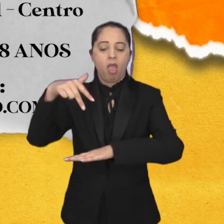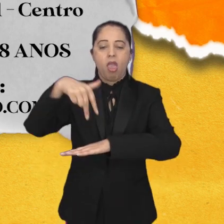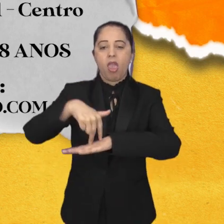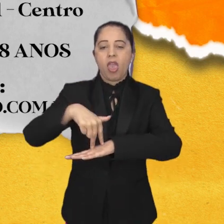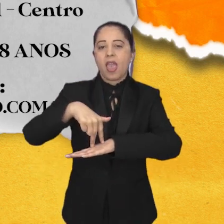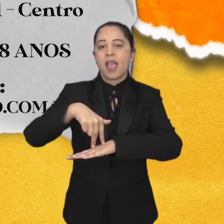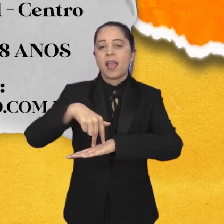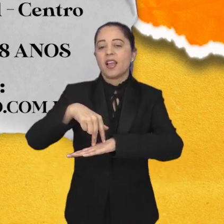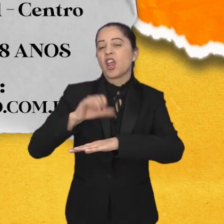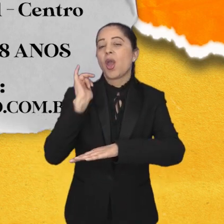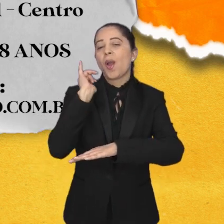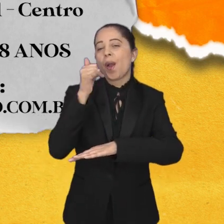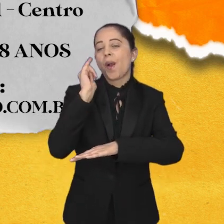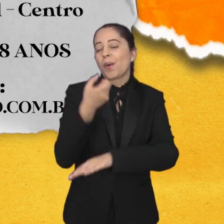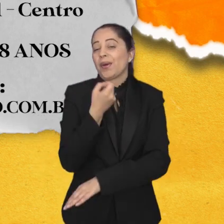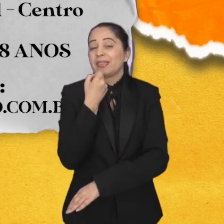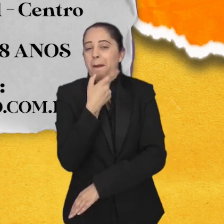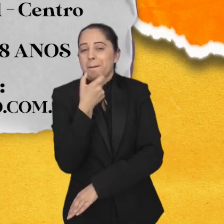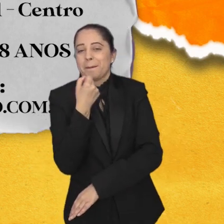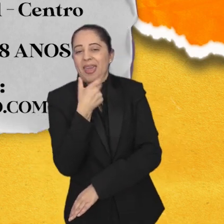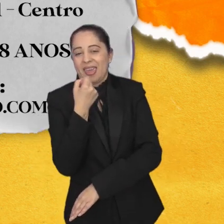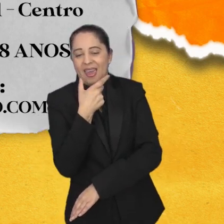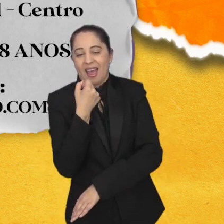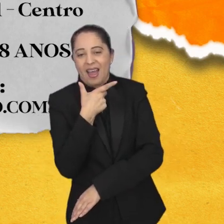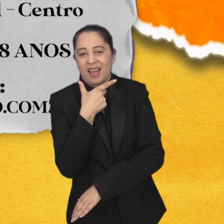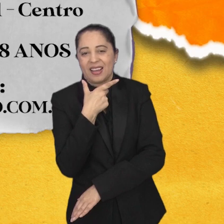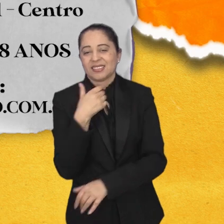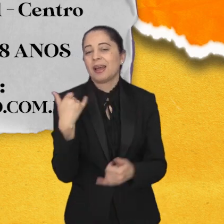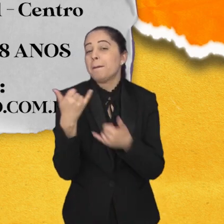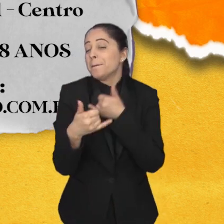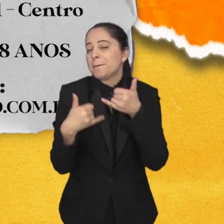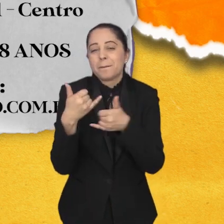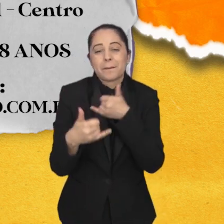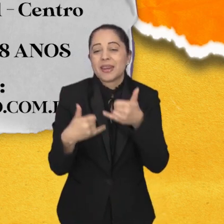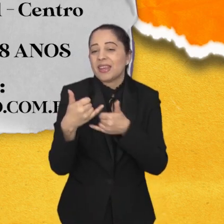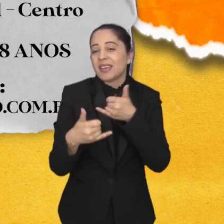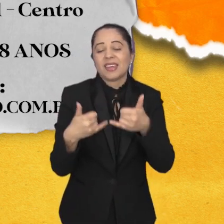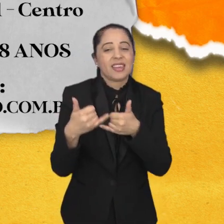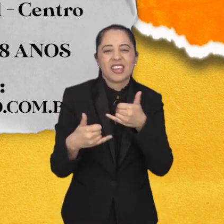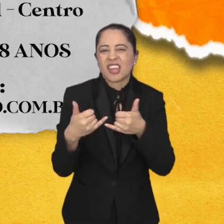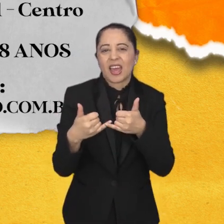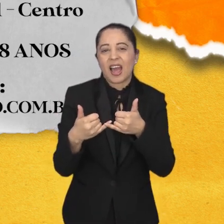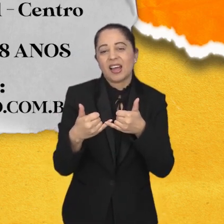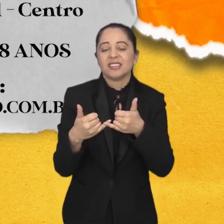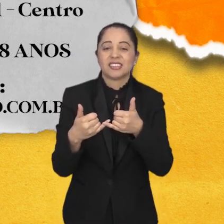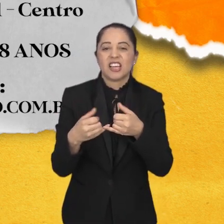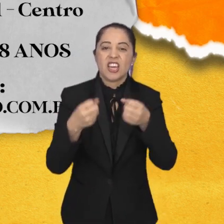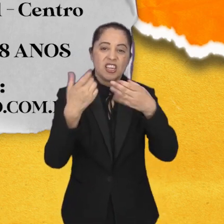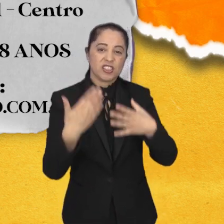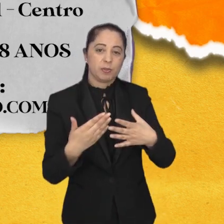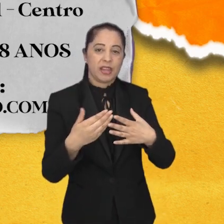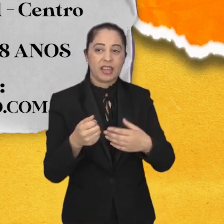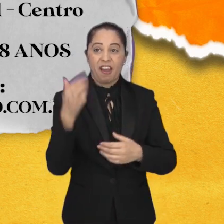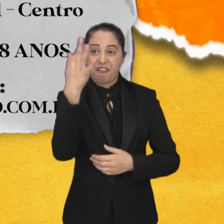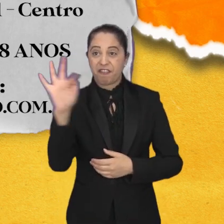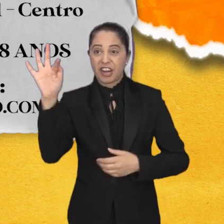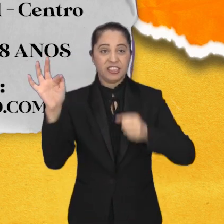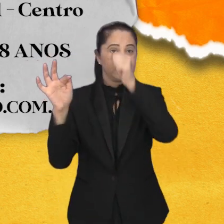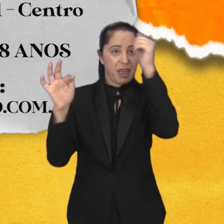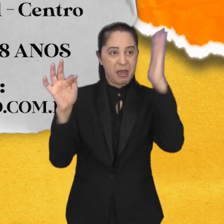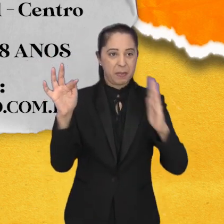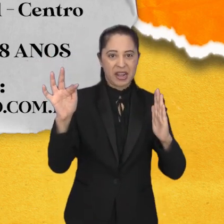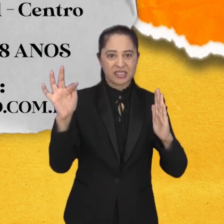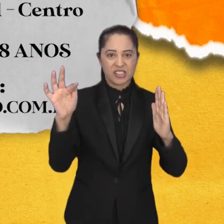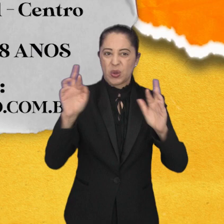o humorista francês Sucesso nas redes sociais brinca com os contrastes culturais entre Brasil e França